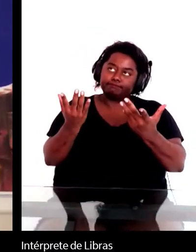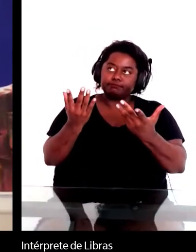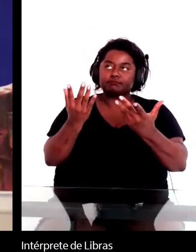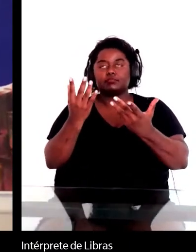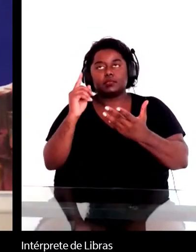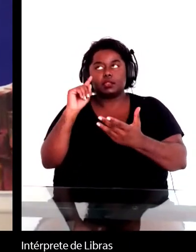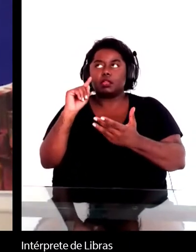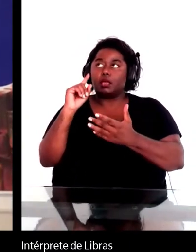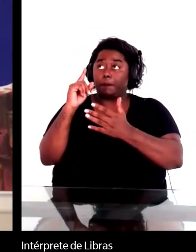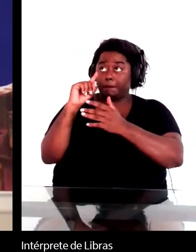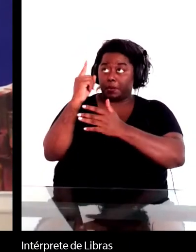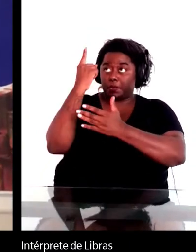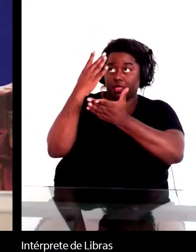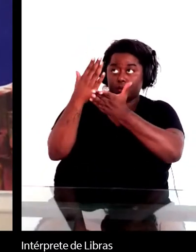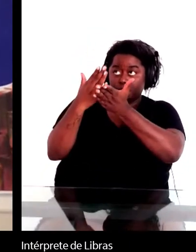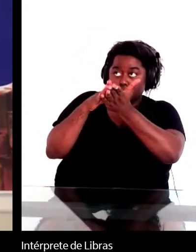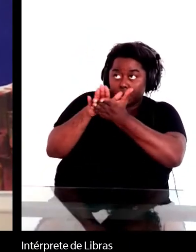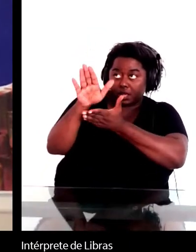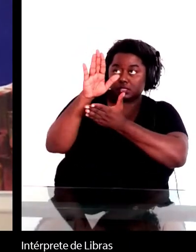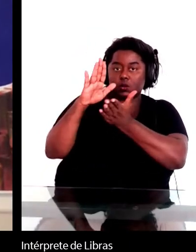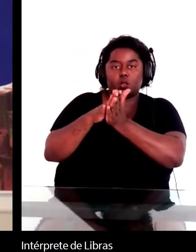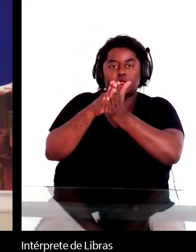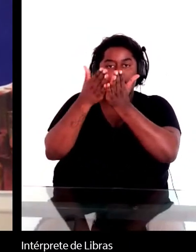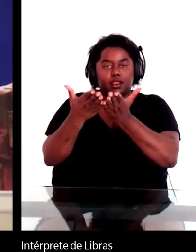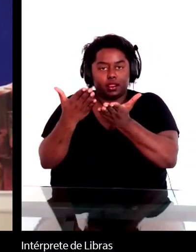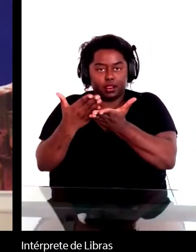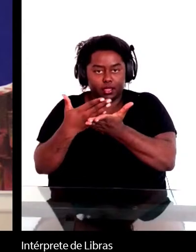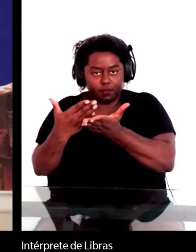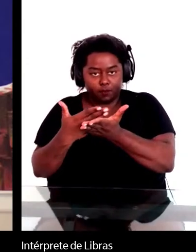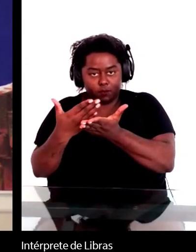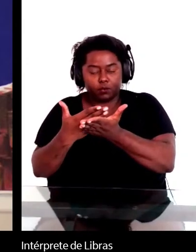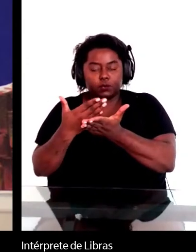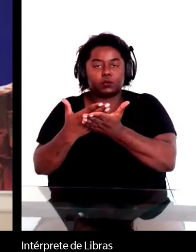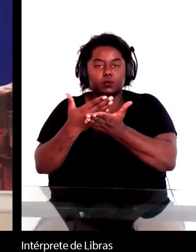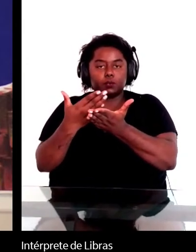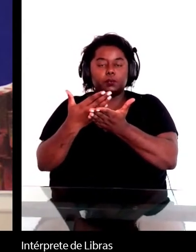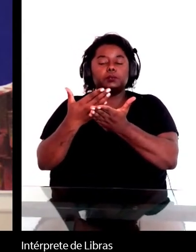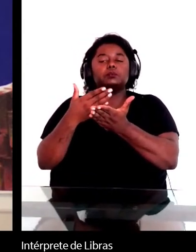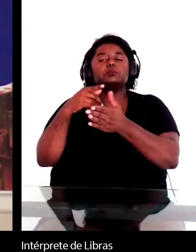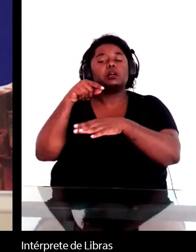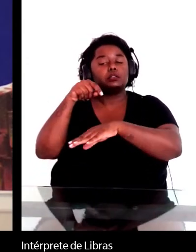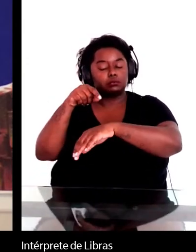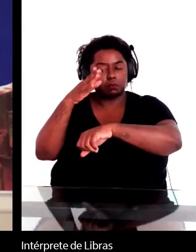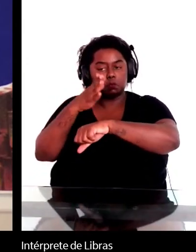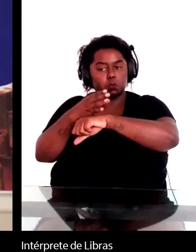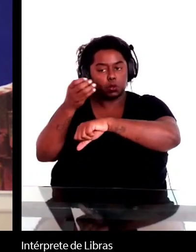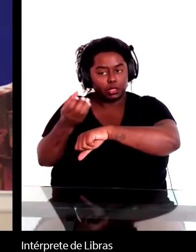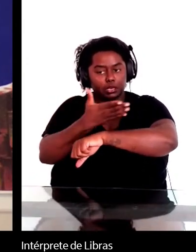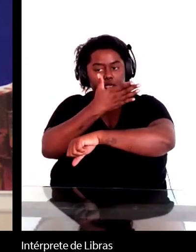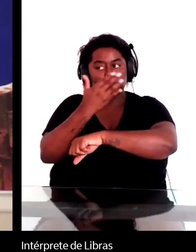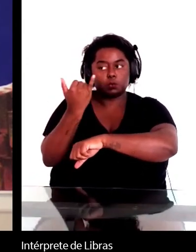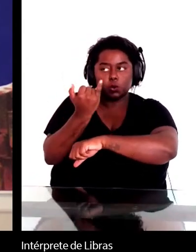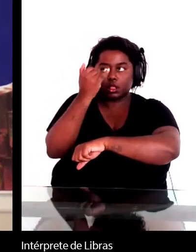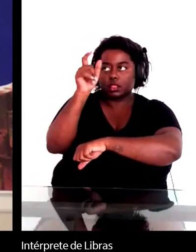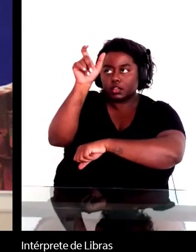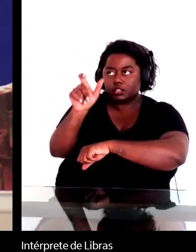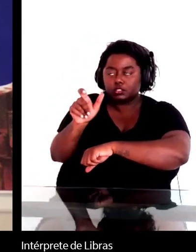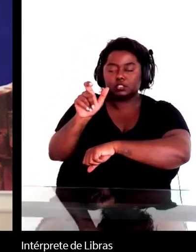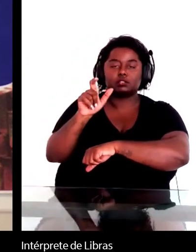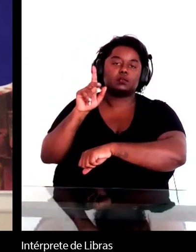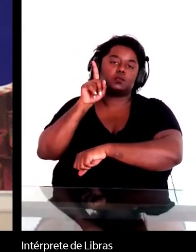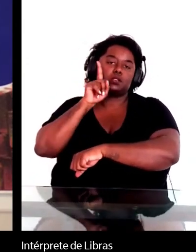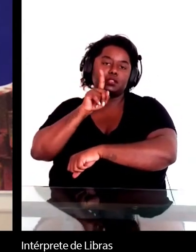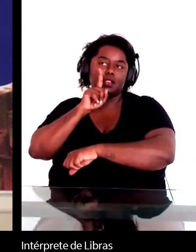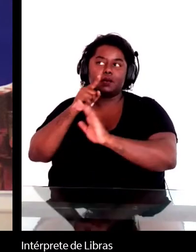publicado em livro, mas um dos primeiros exemplos por um modernista importante norte-americano de apresentação de Major